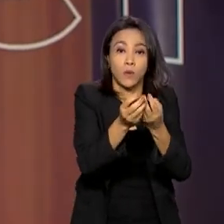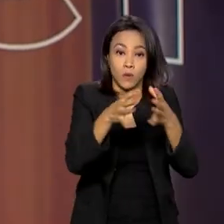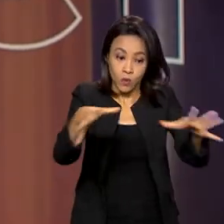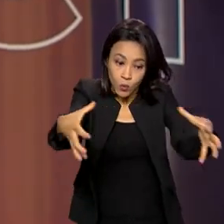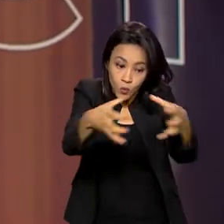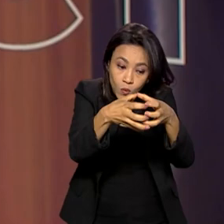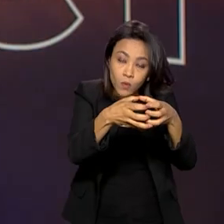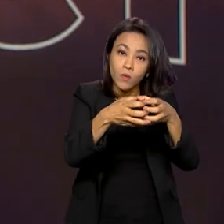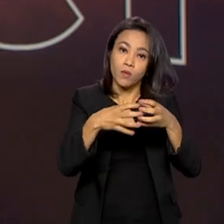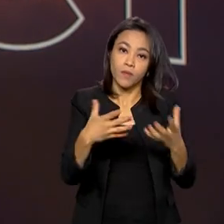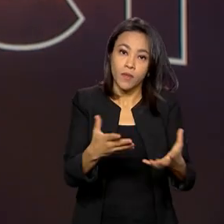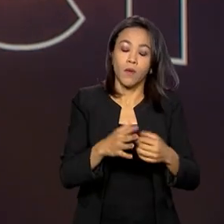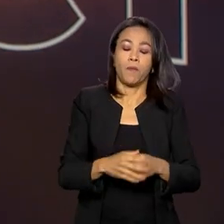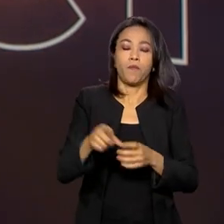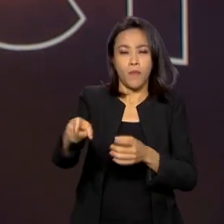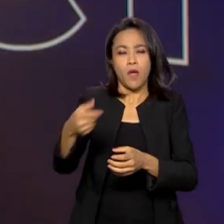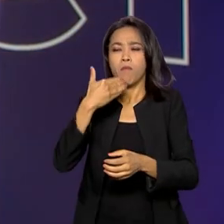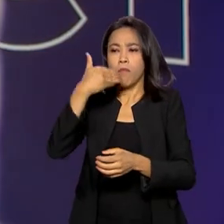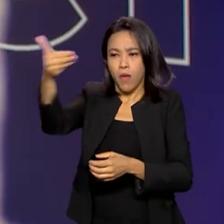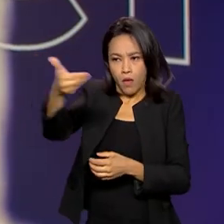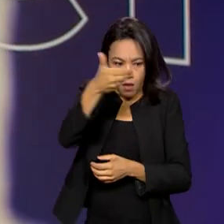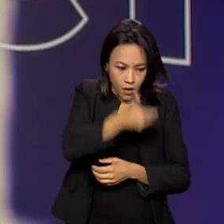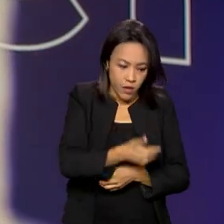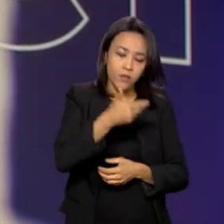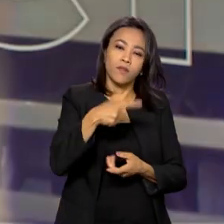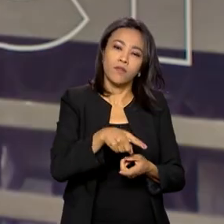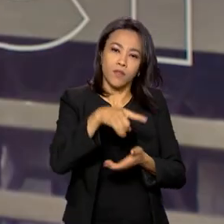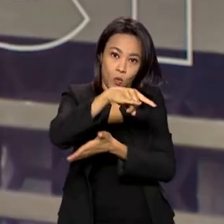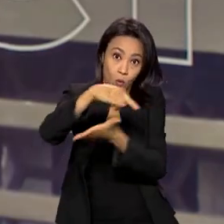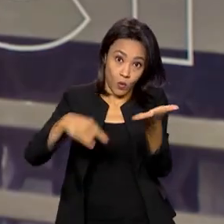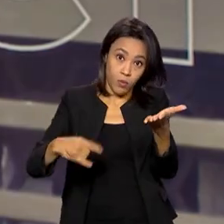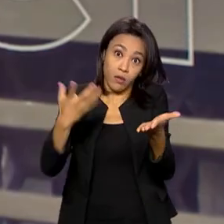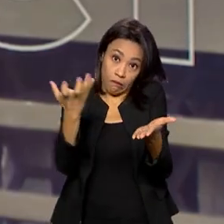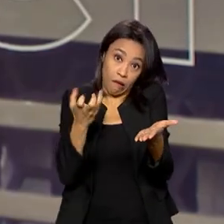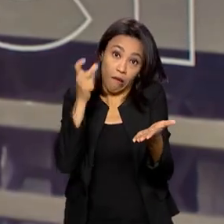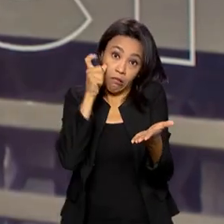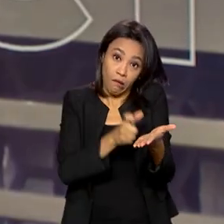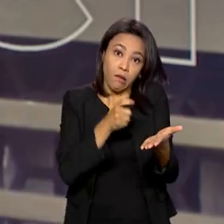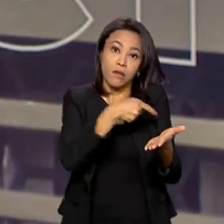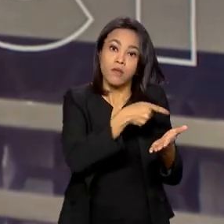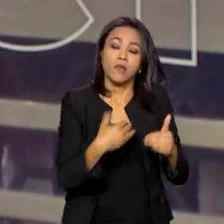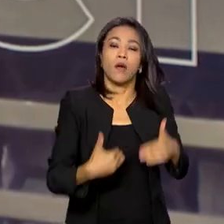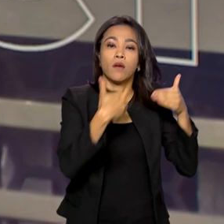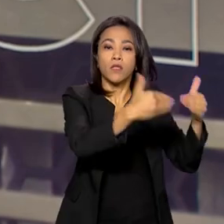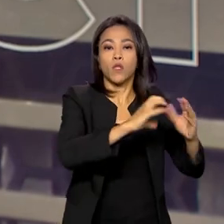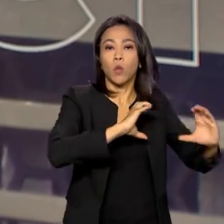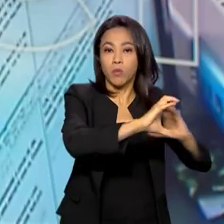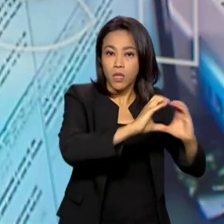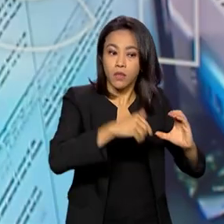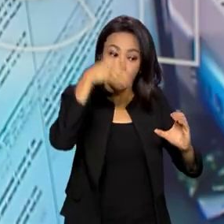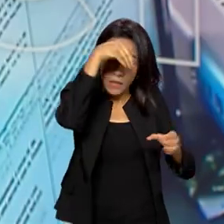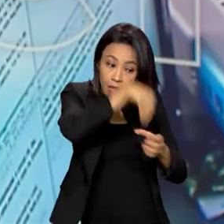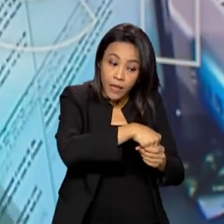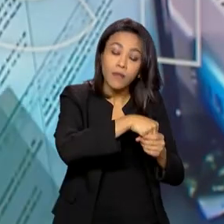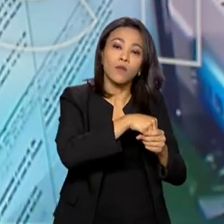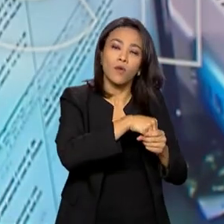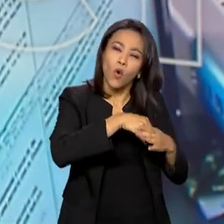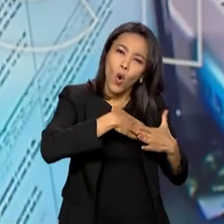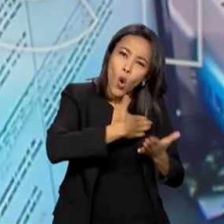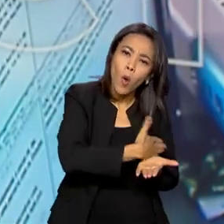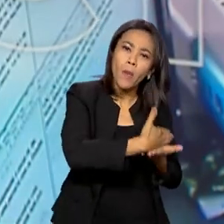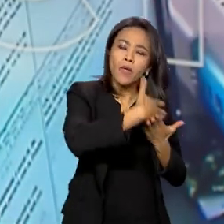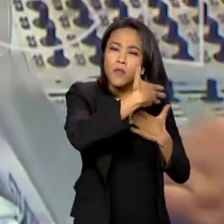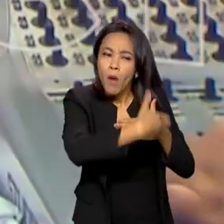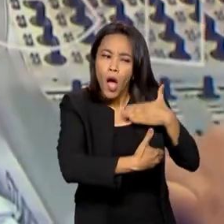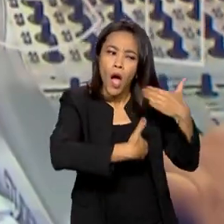Ministério das Comunicações fazemos uma solicitação de interesse, uma demonstração de interesse e o Ministério inicia o processo. Atualmente, no Ministério das